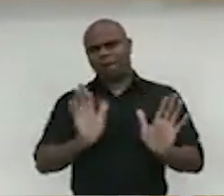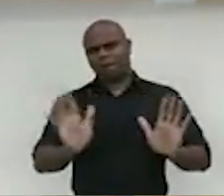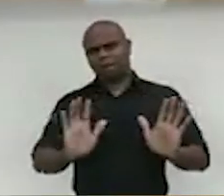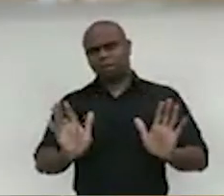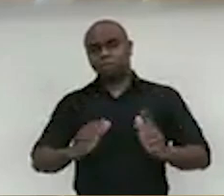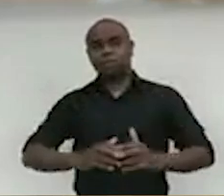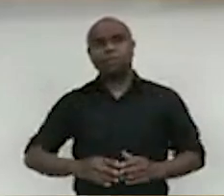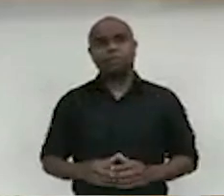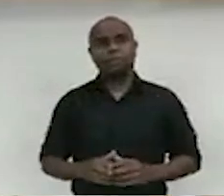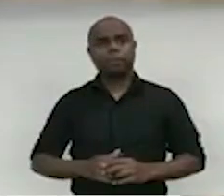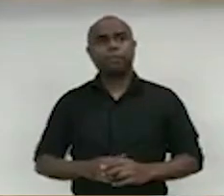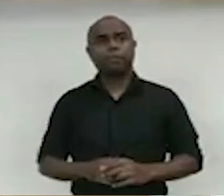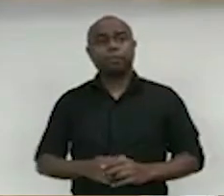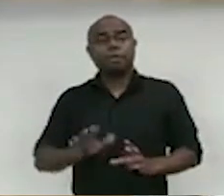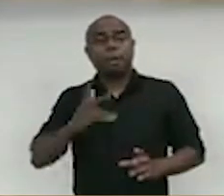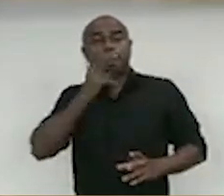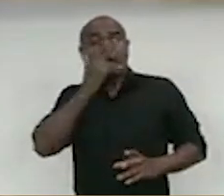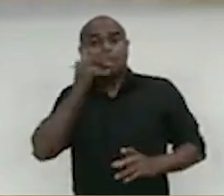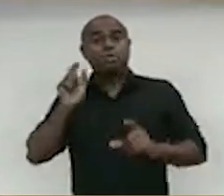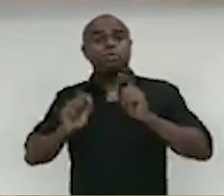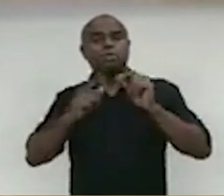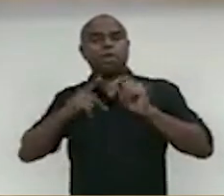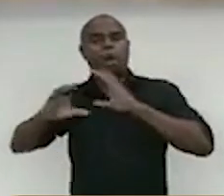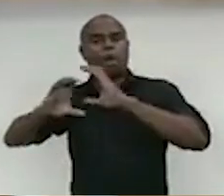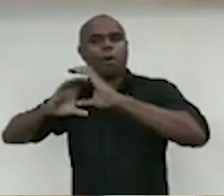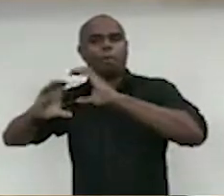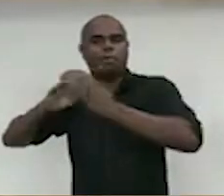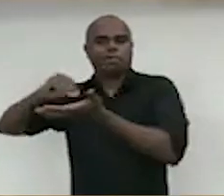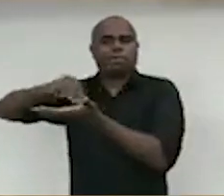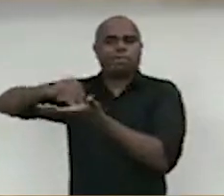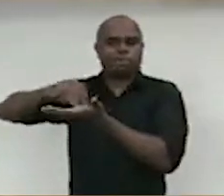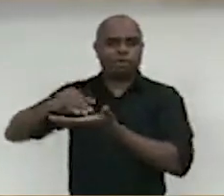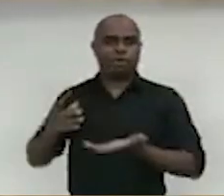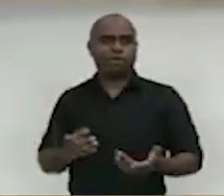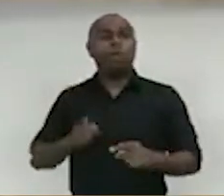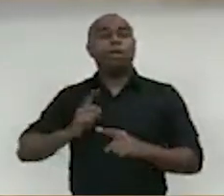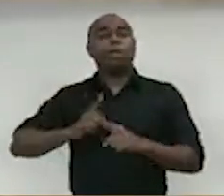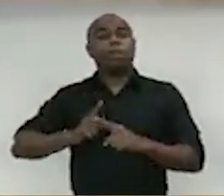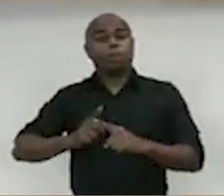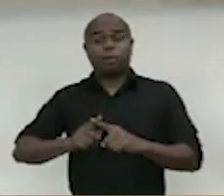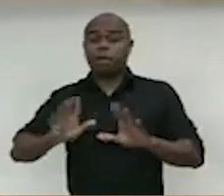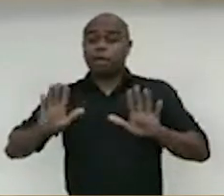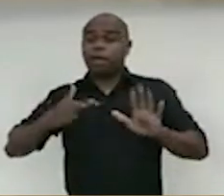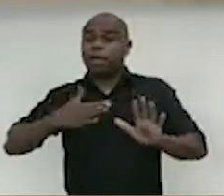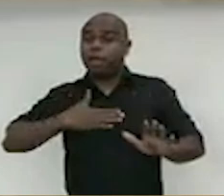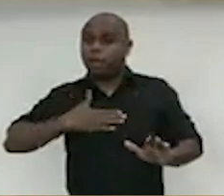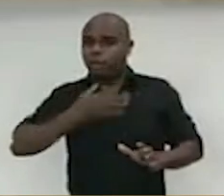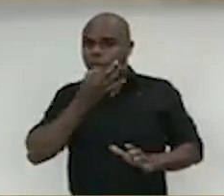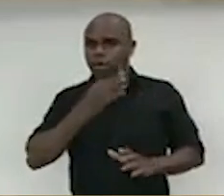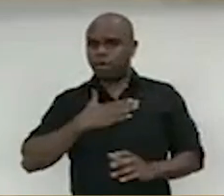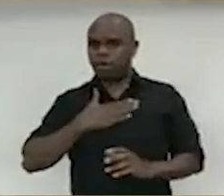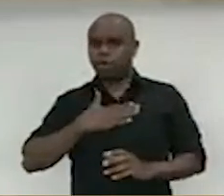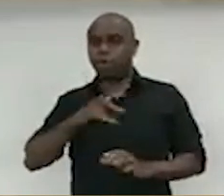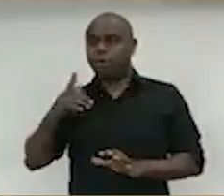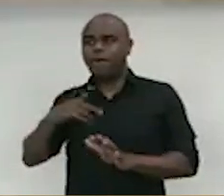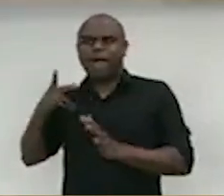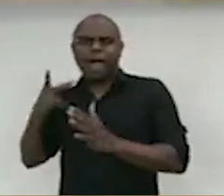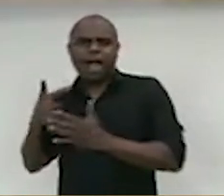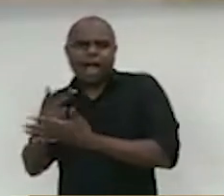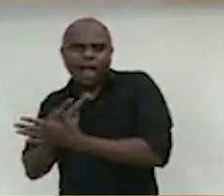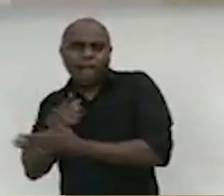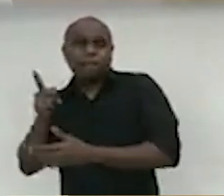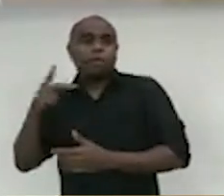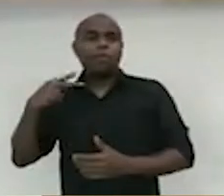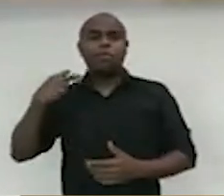falta de comunicação mesmo. Porque, de verdade, eu não acho nem errado, eu não faço isso, mas também não acho errado o